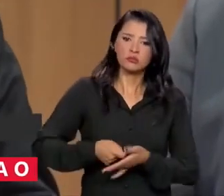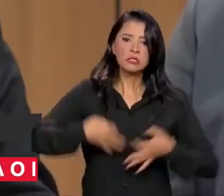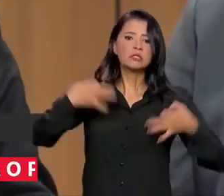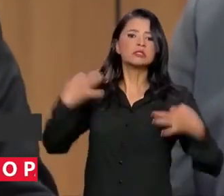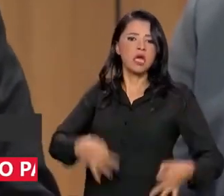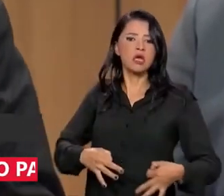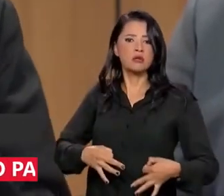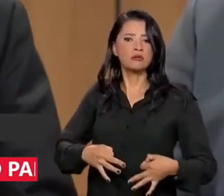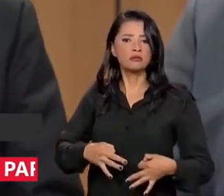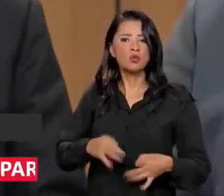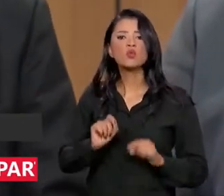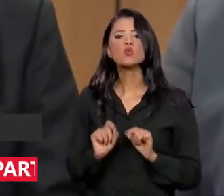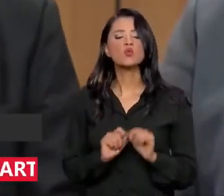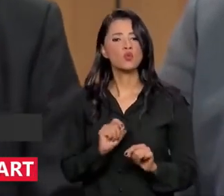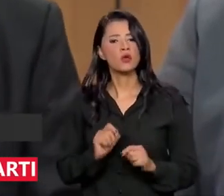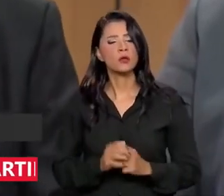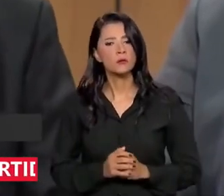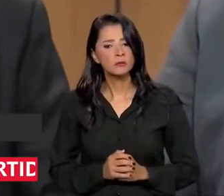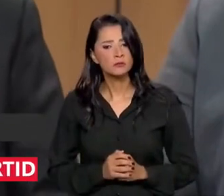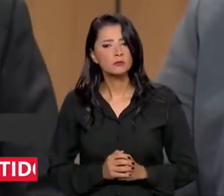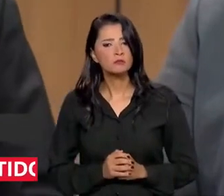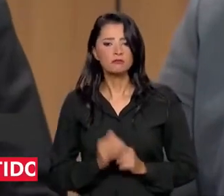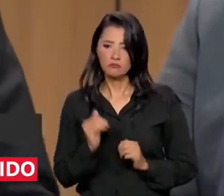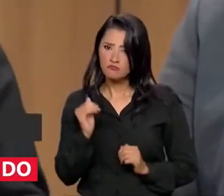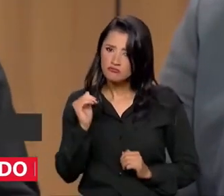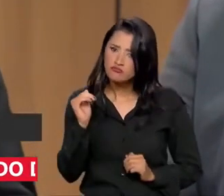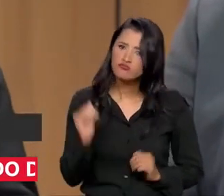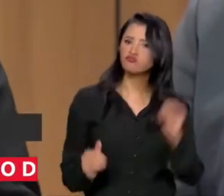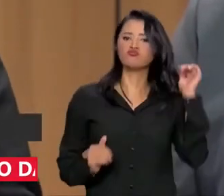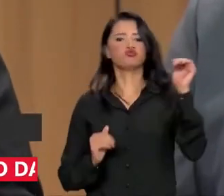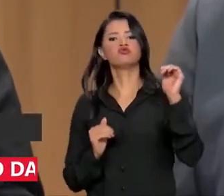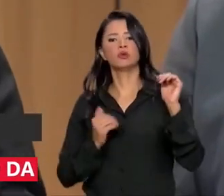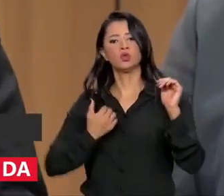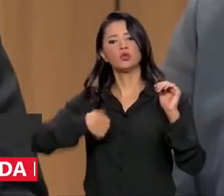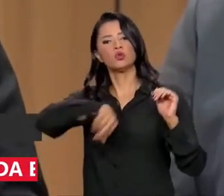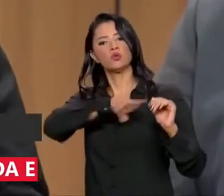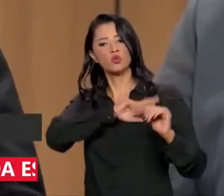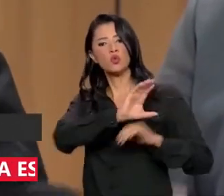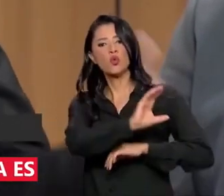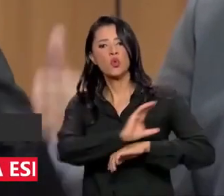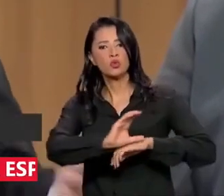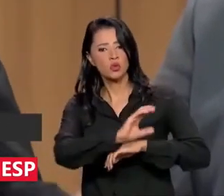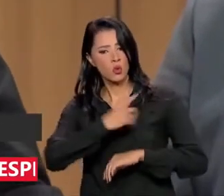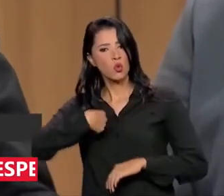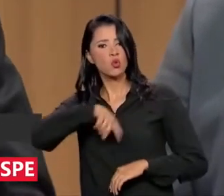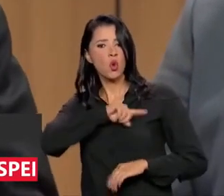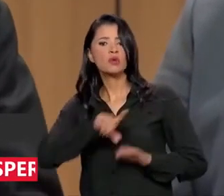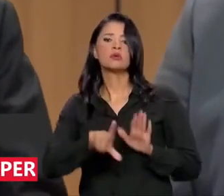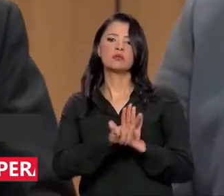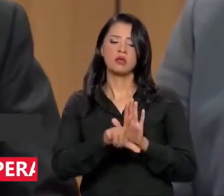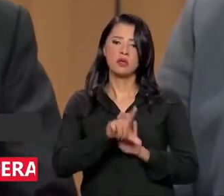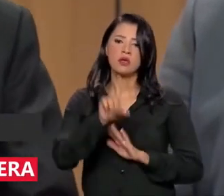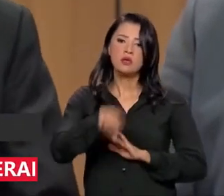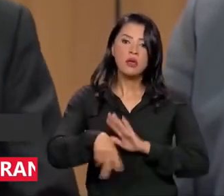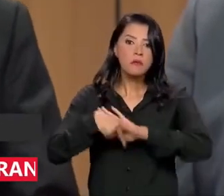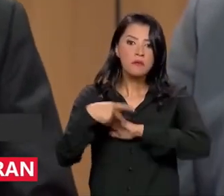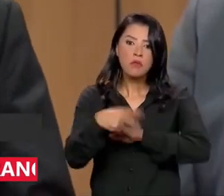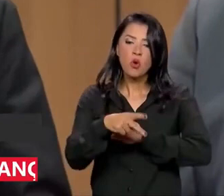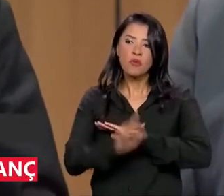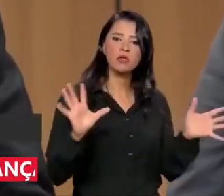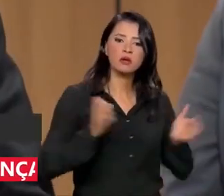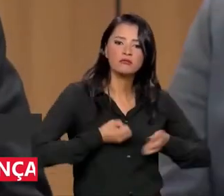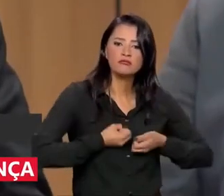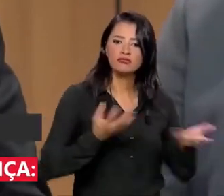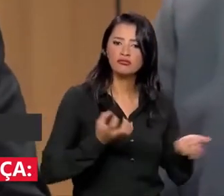e incisiva a soberania do nosso ordenamento jurídico, que é decorrente da soberania